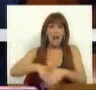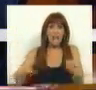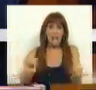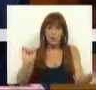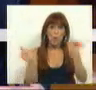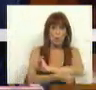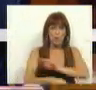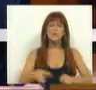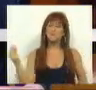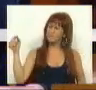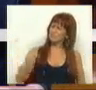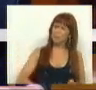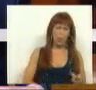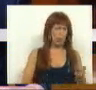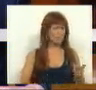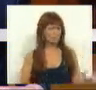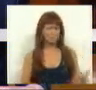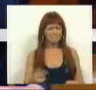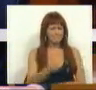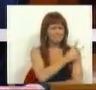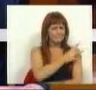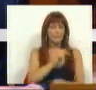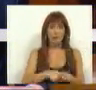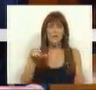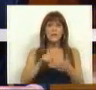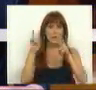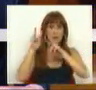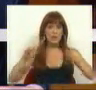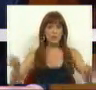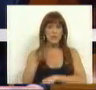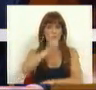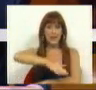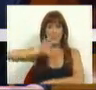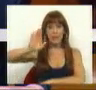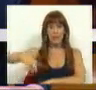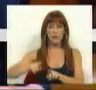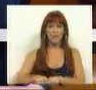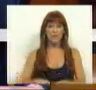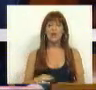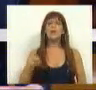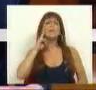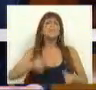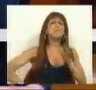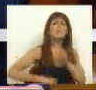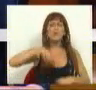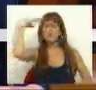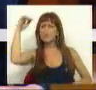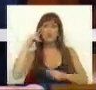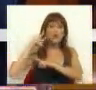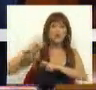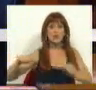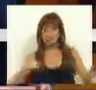Chegou-se assim a um ponto em que as universidades e centros de investigação científica, reitores, docentes e